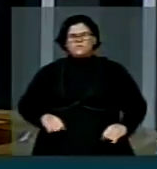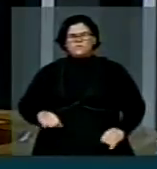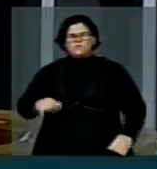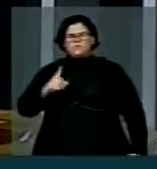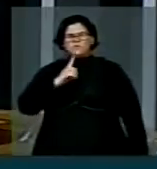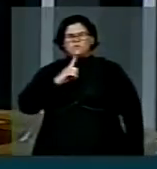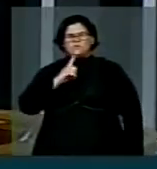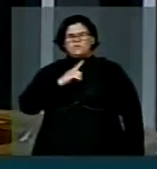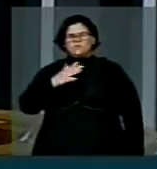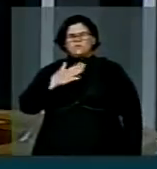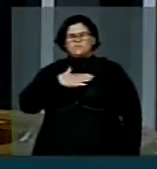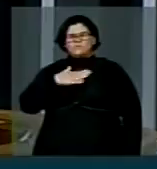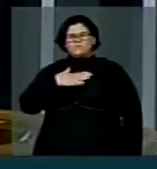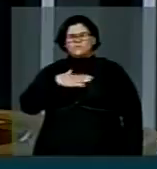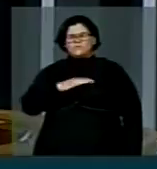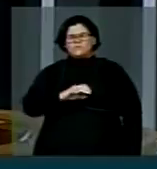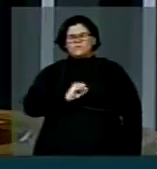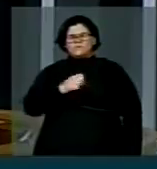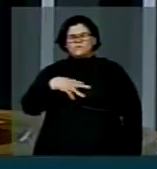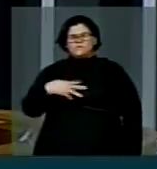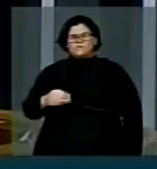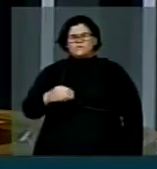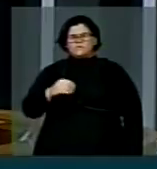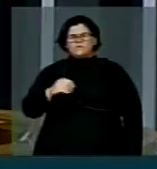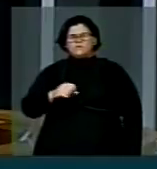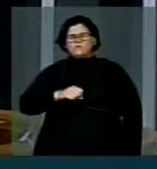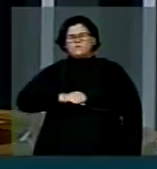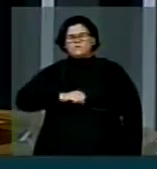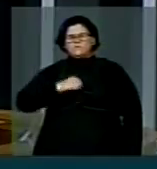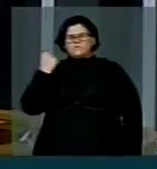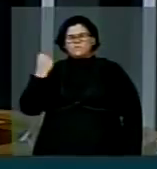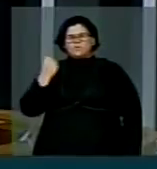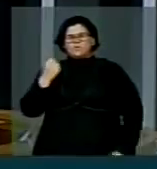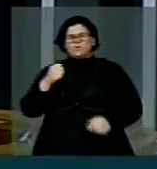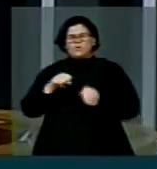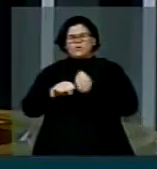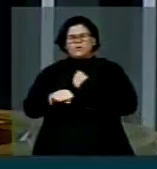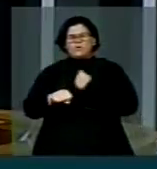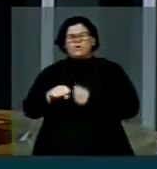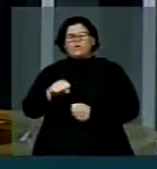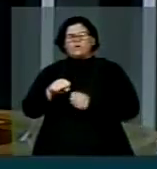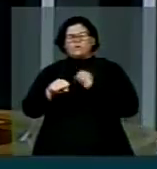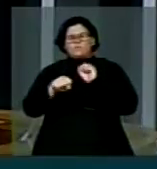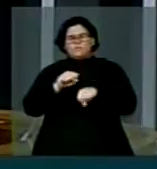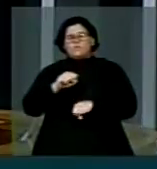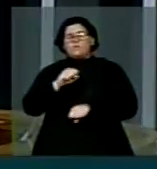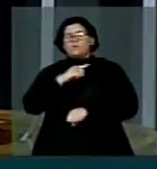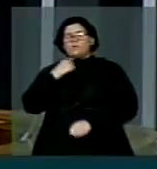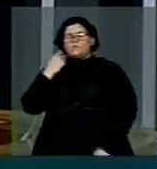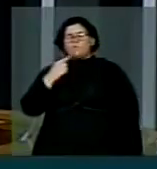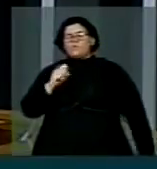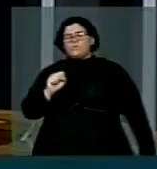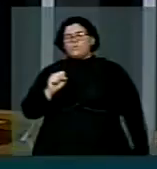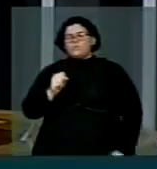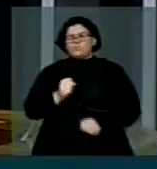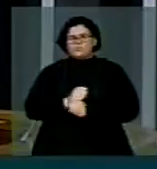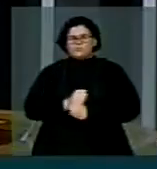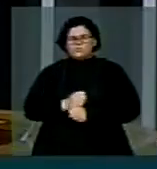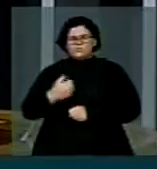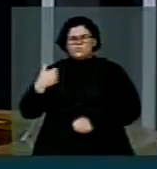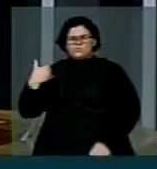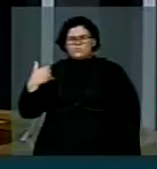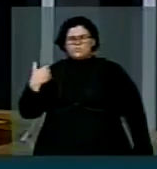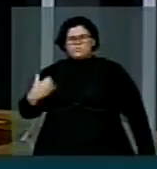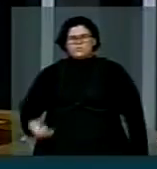filho, Ivisota, brutalmente assassinado aos 8 anos. Sei perfeitamente a dor de ter conviver